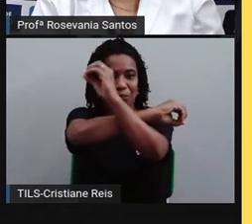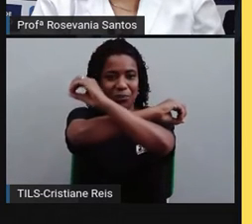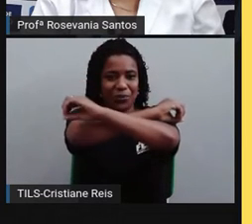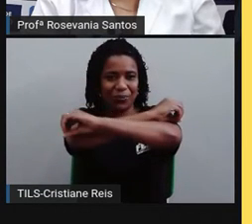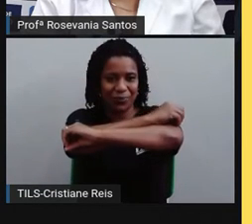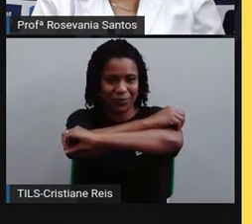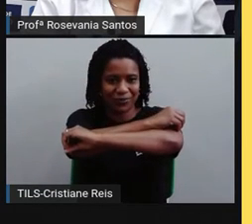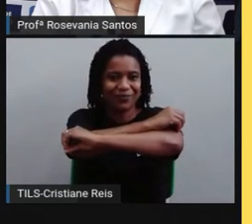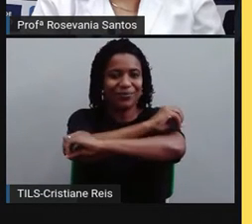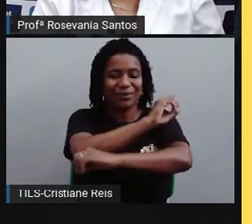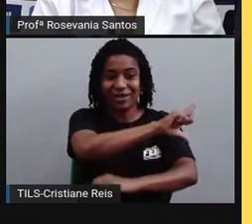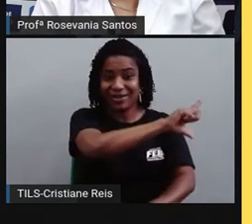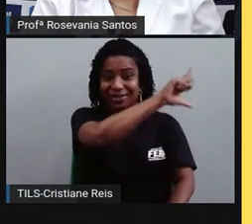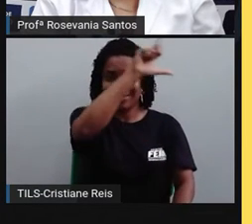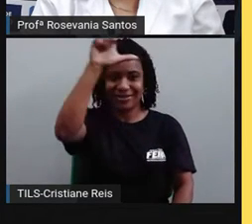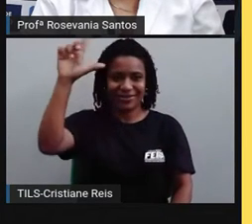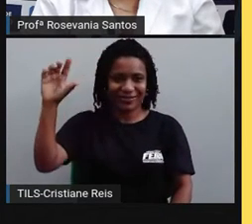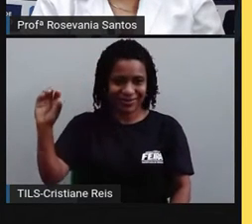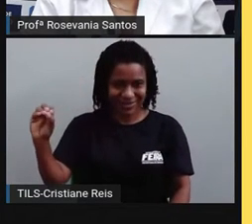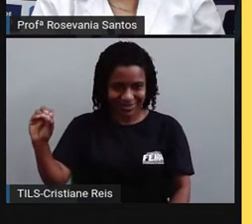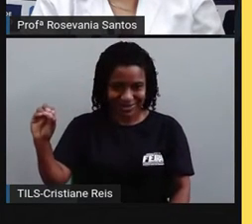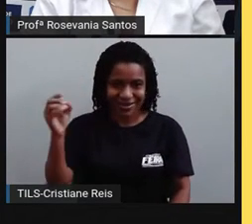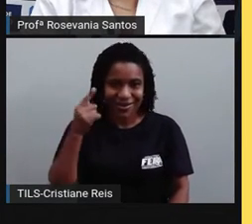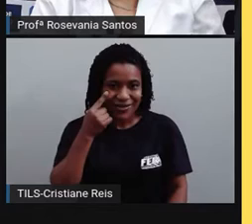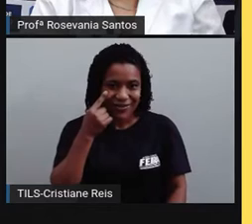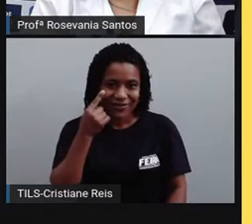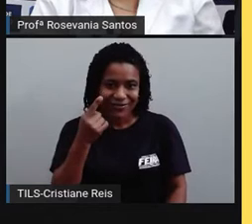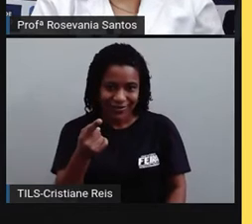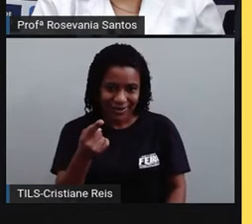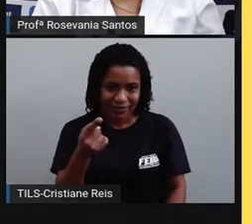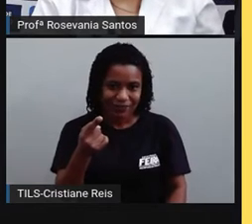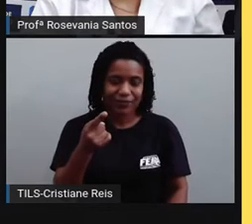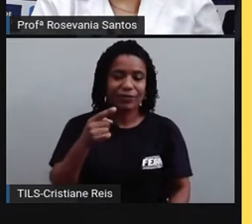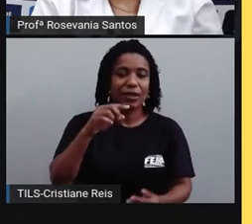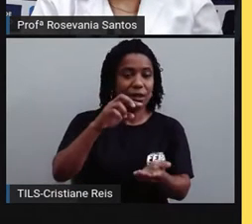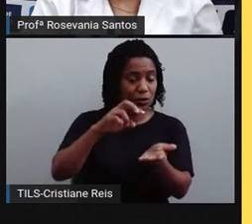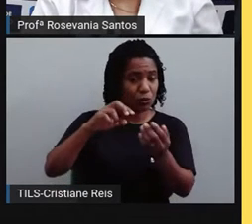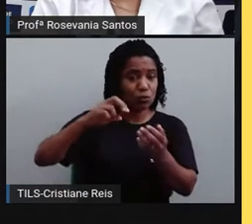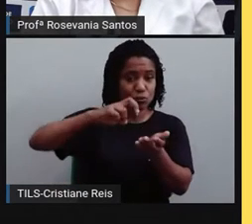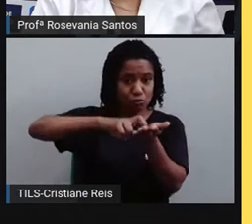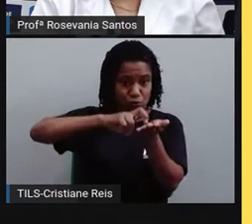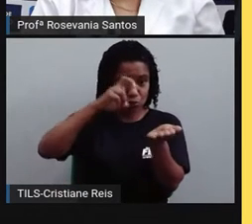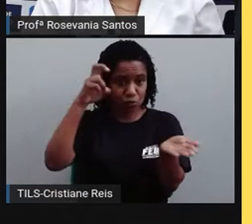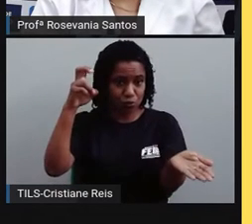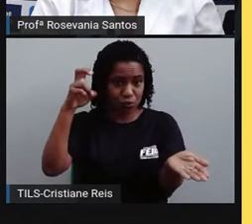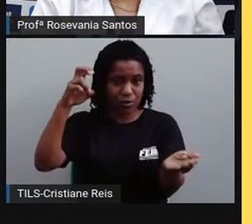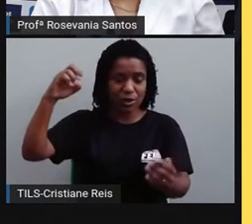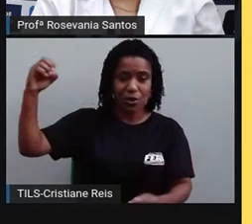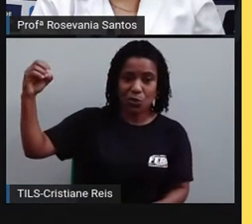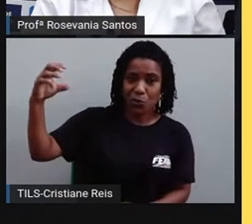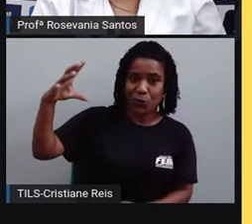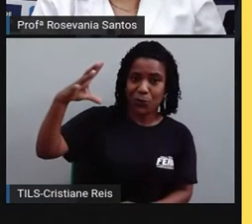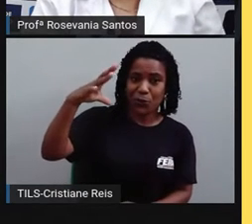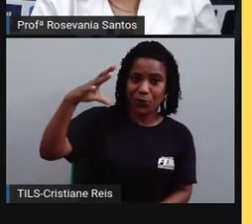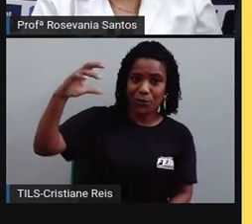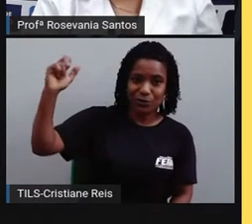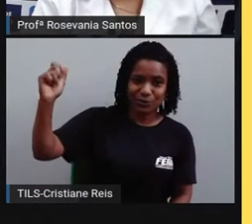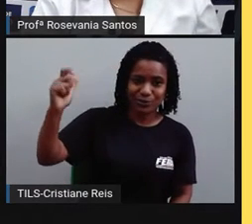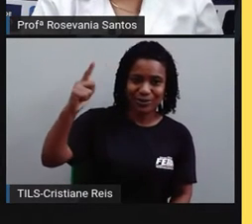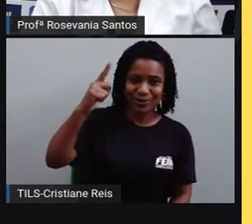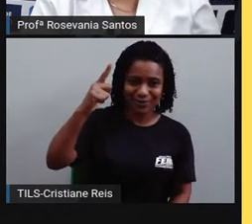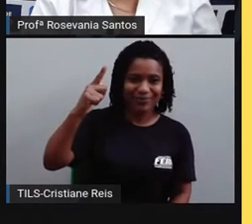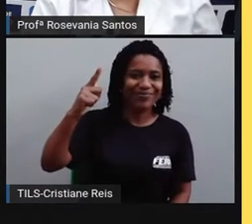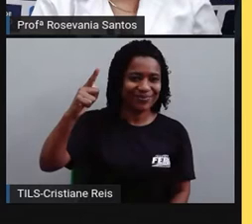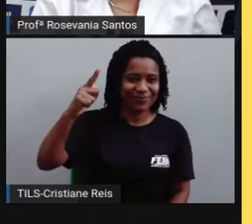aqui o lado iluminado formando o dia e começando do lado leste. Esse movimento de rotação, que é o